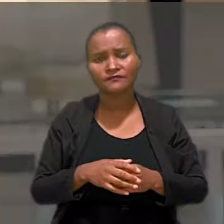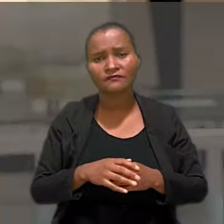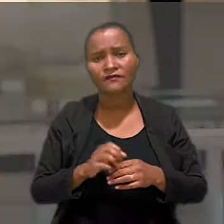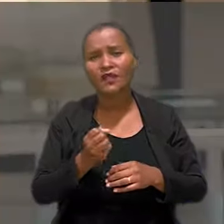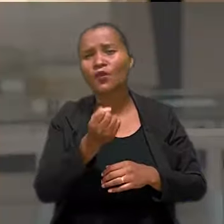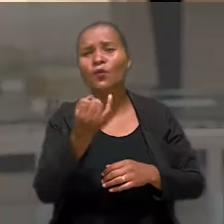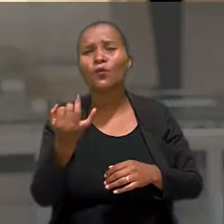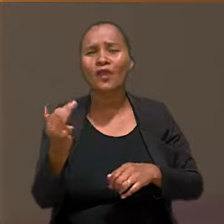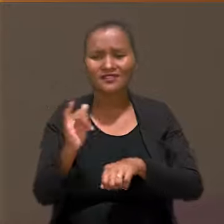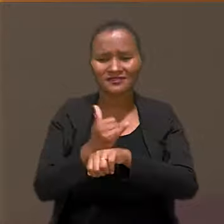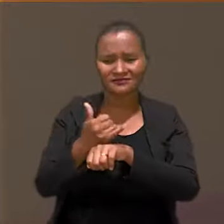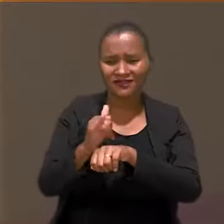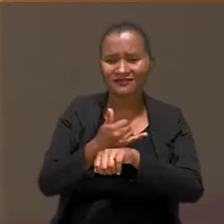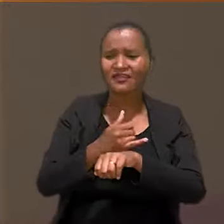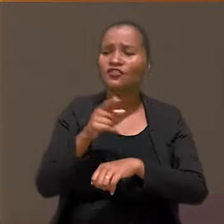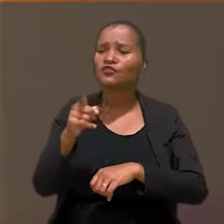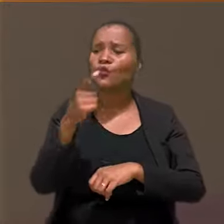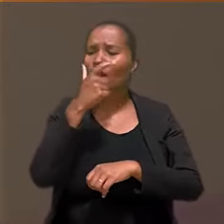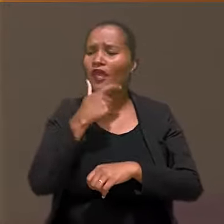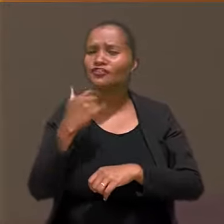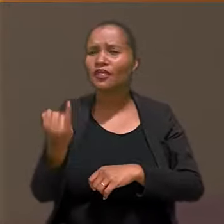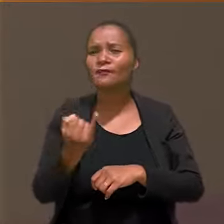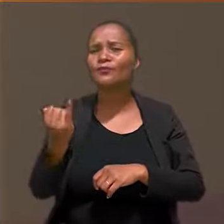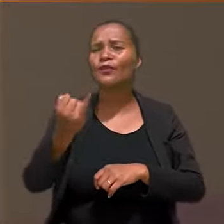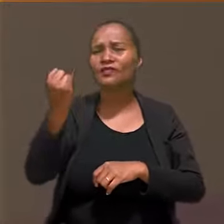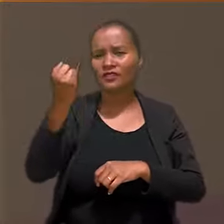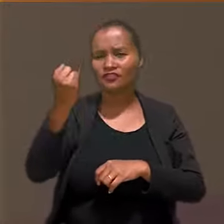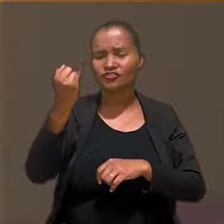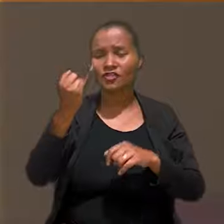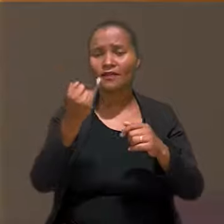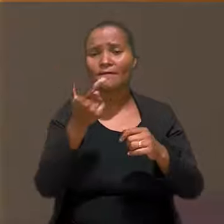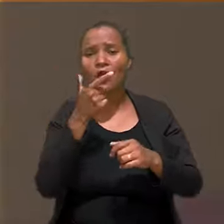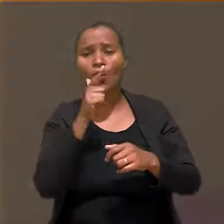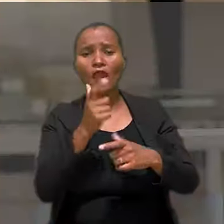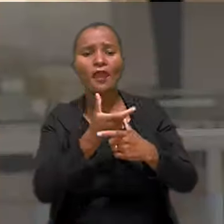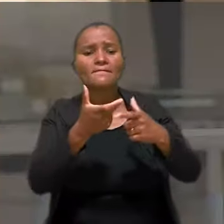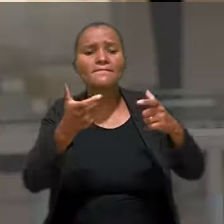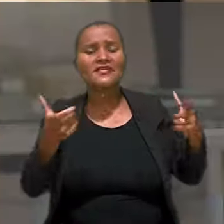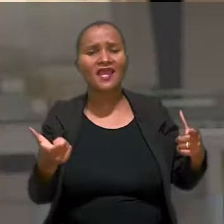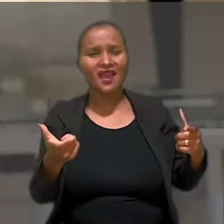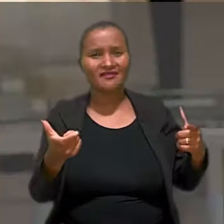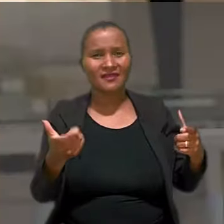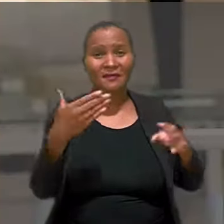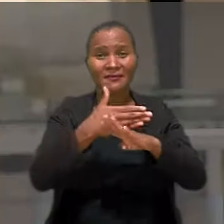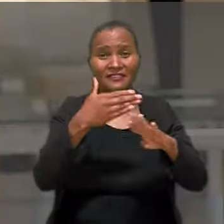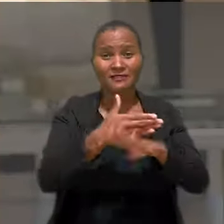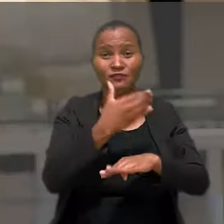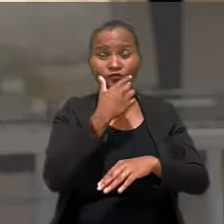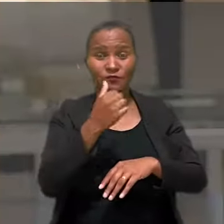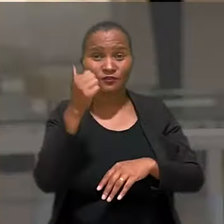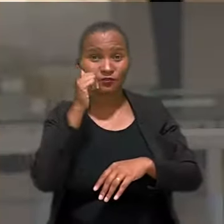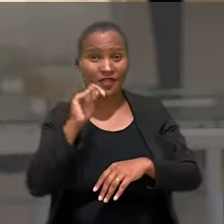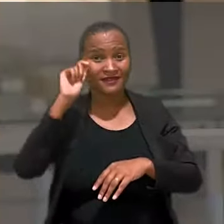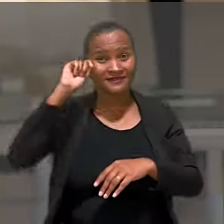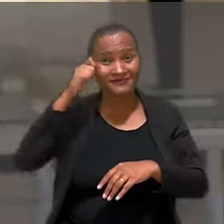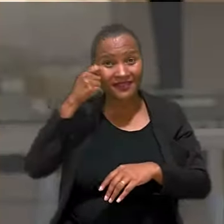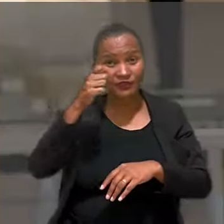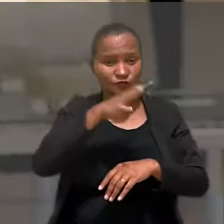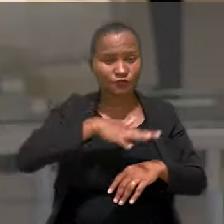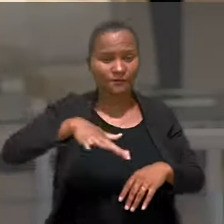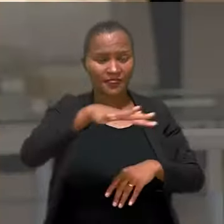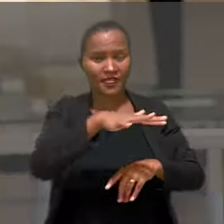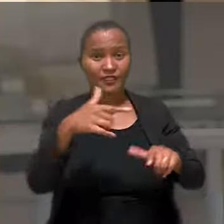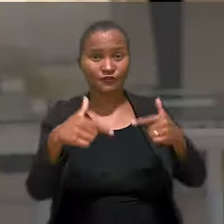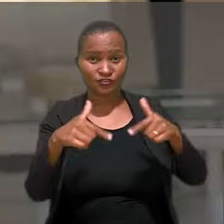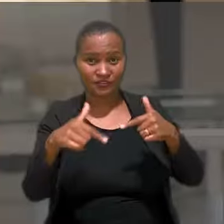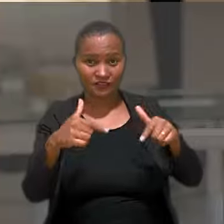Que estratégias, Juiz Adriana, você considera importantes para ampliar a presença de negras e negros no mercado